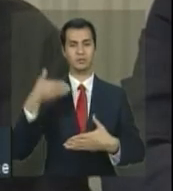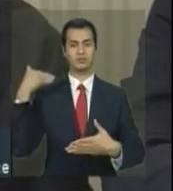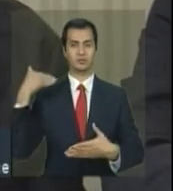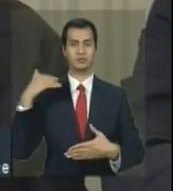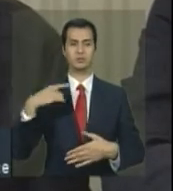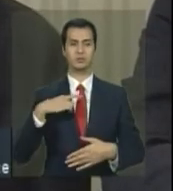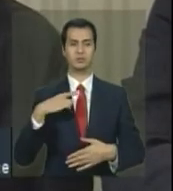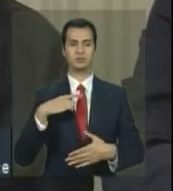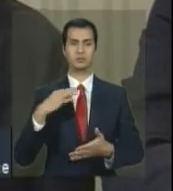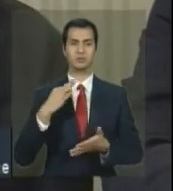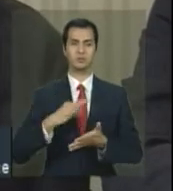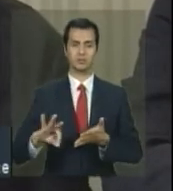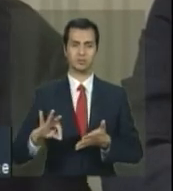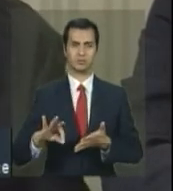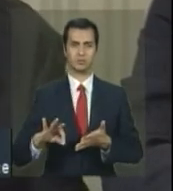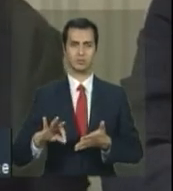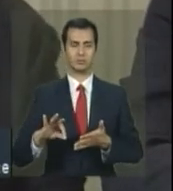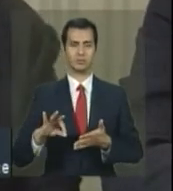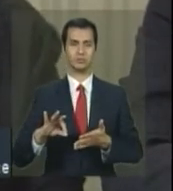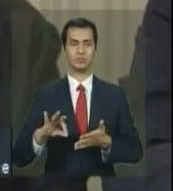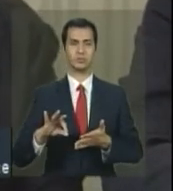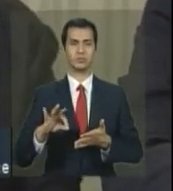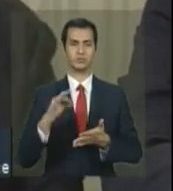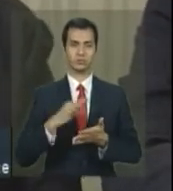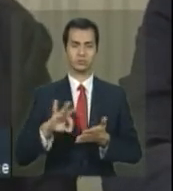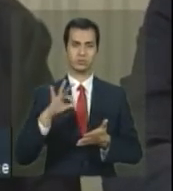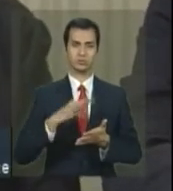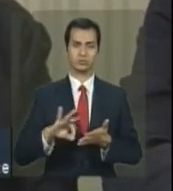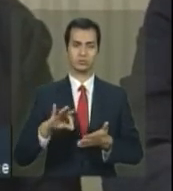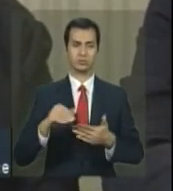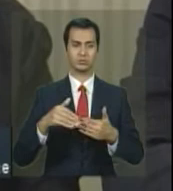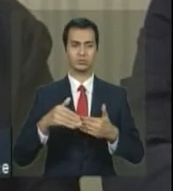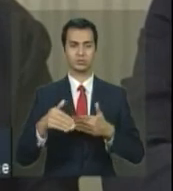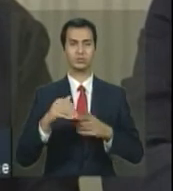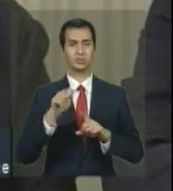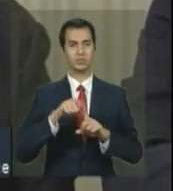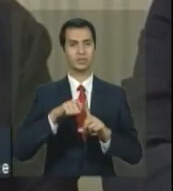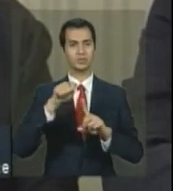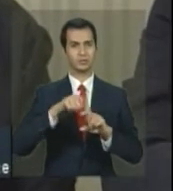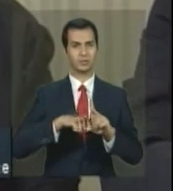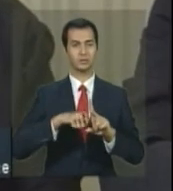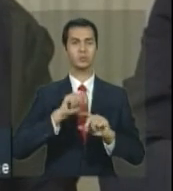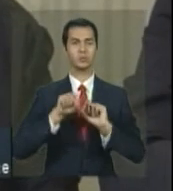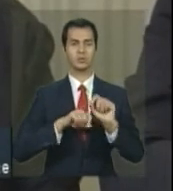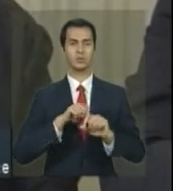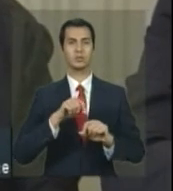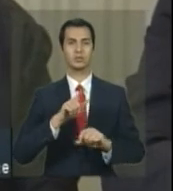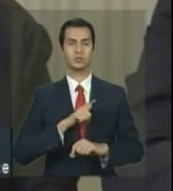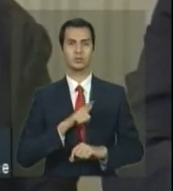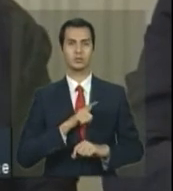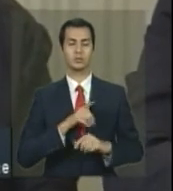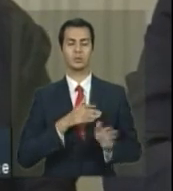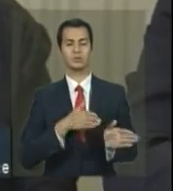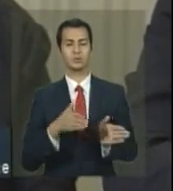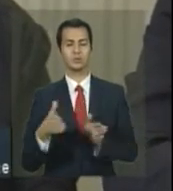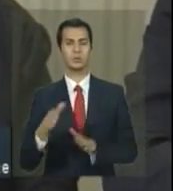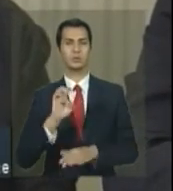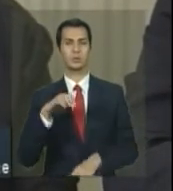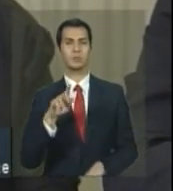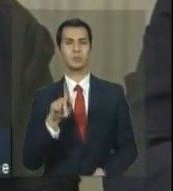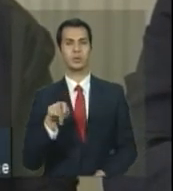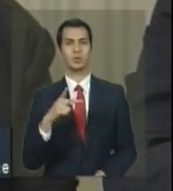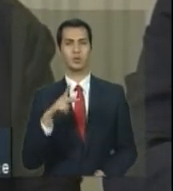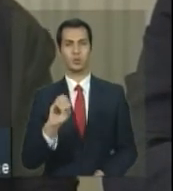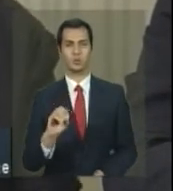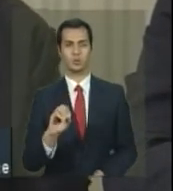executando, restos a pagar do ano anterior, e nos últimos dois meses você acaba entrando num processo de empenhamento